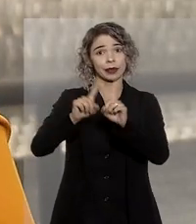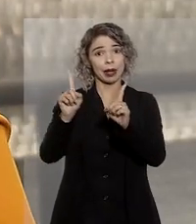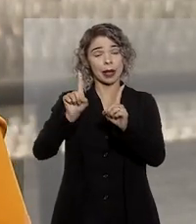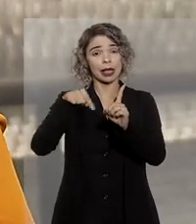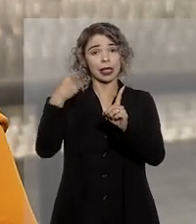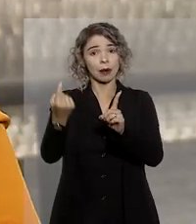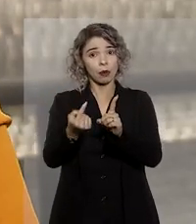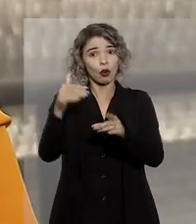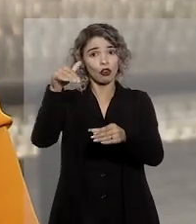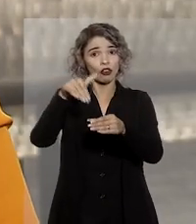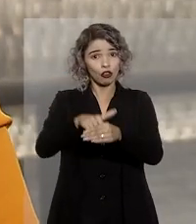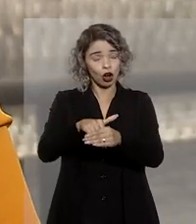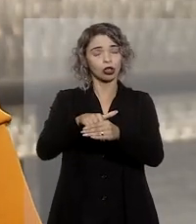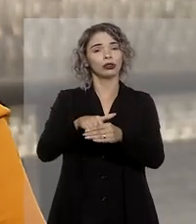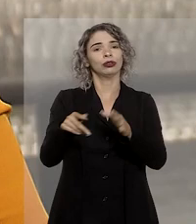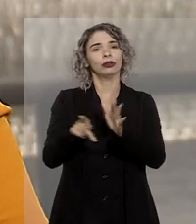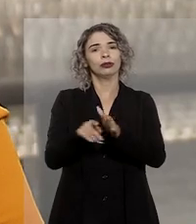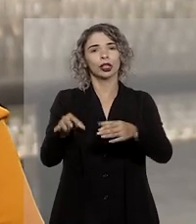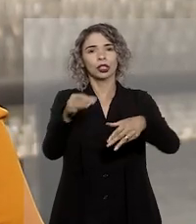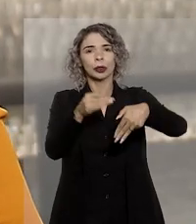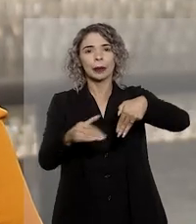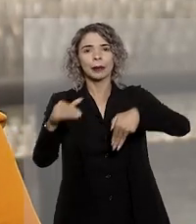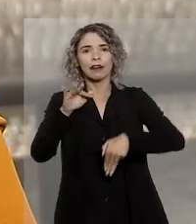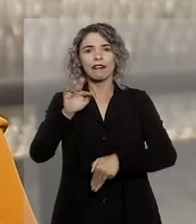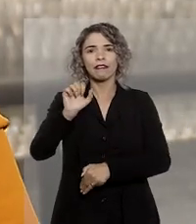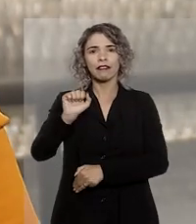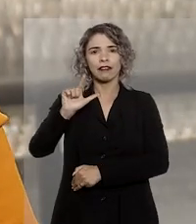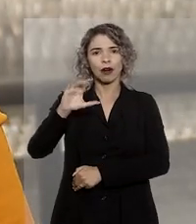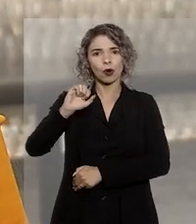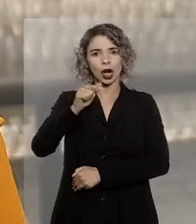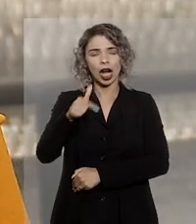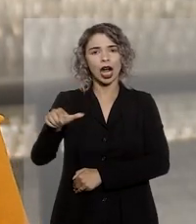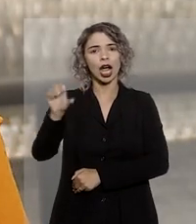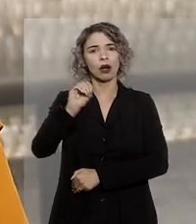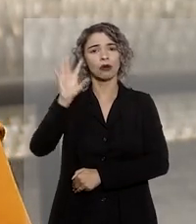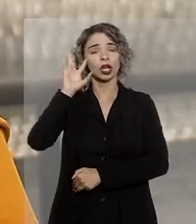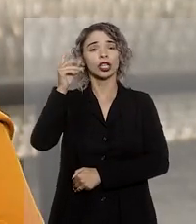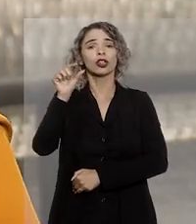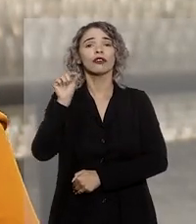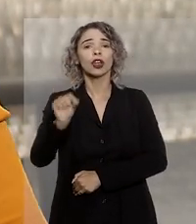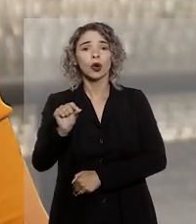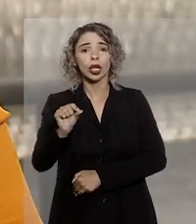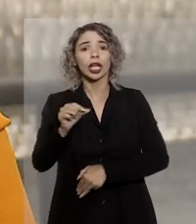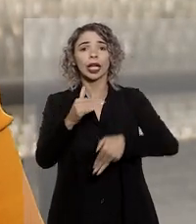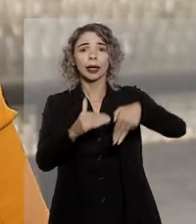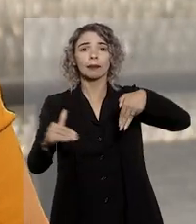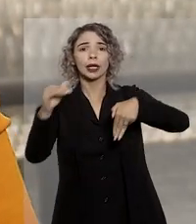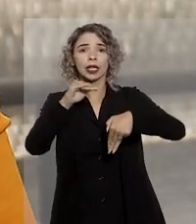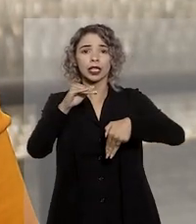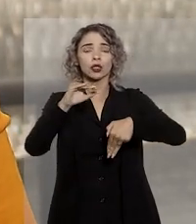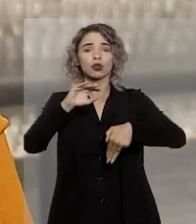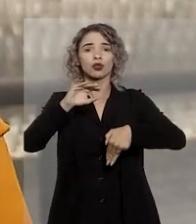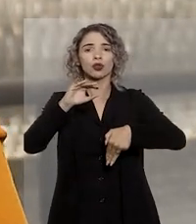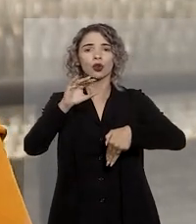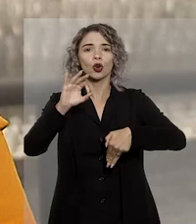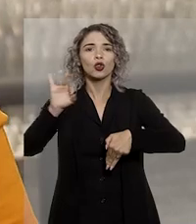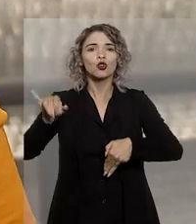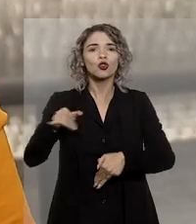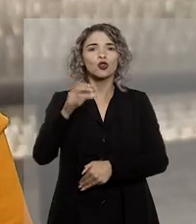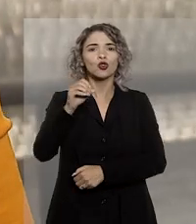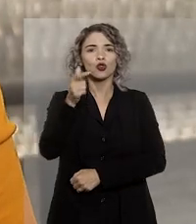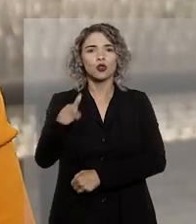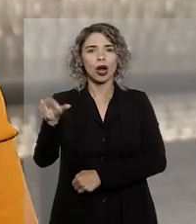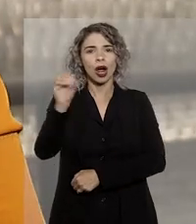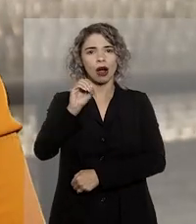Mas, após o voto do ministro Falcão pela manutenção da decisão monocrática, o ministro João Otávio de Noronha pediu